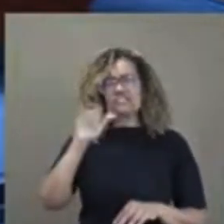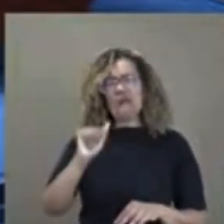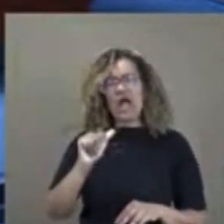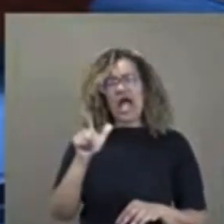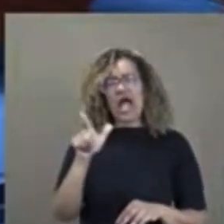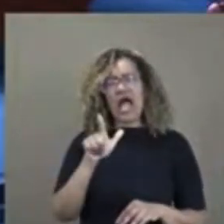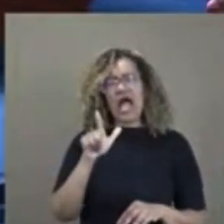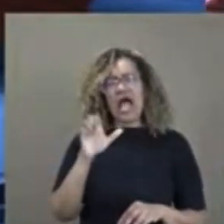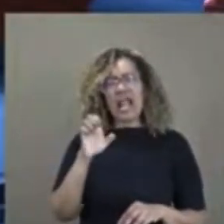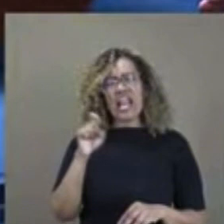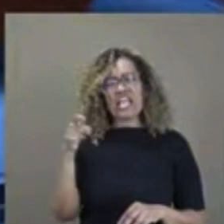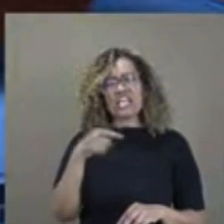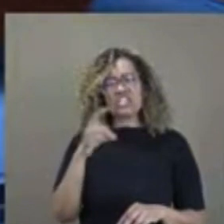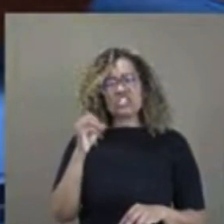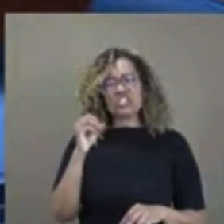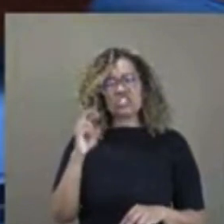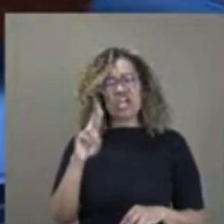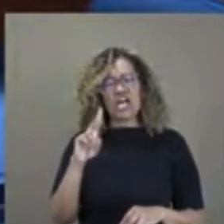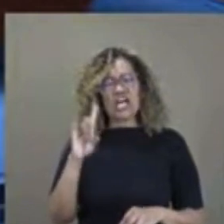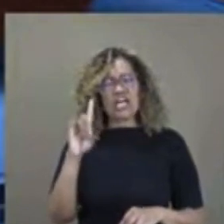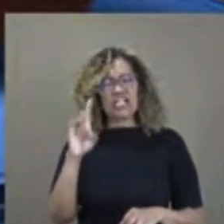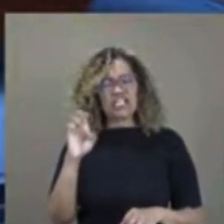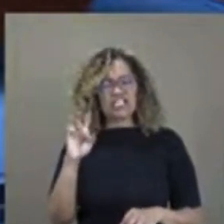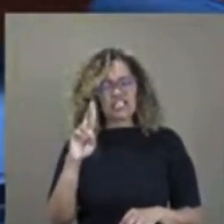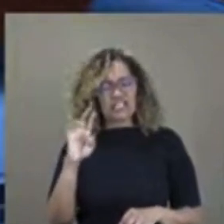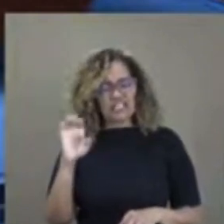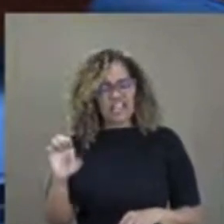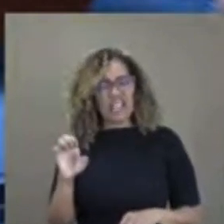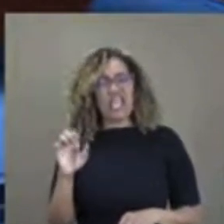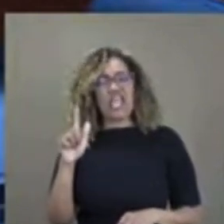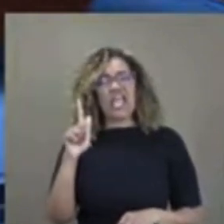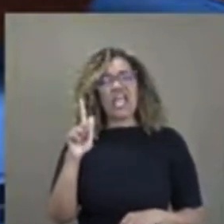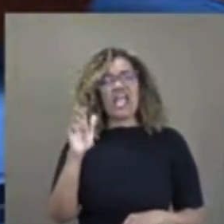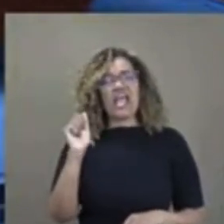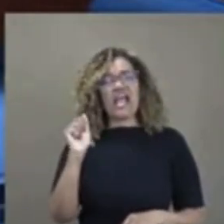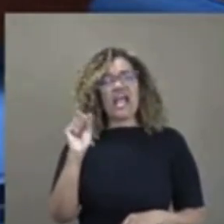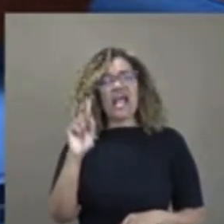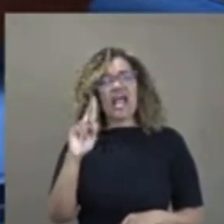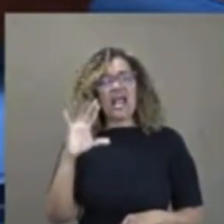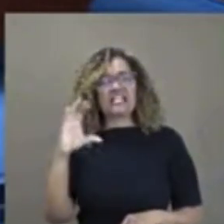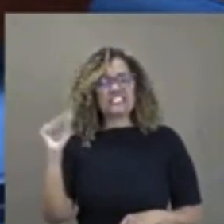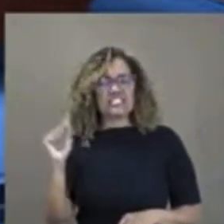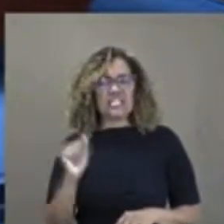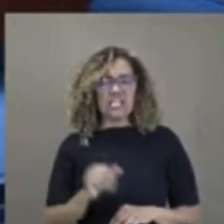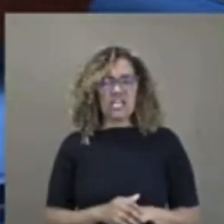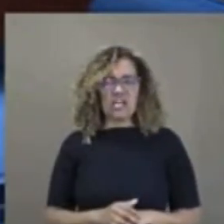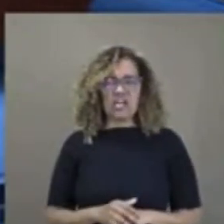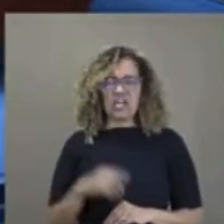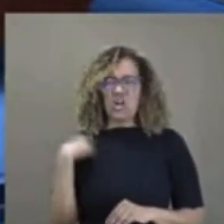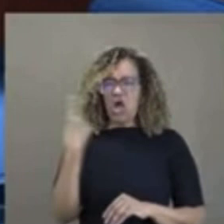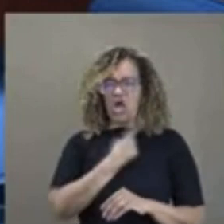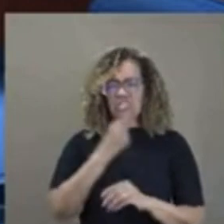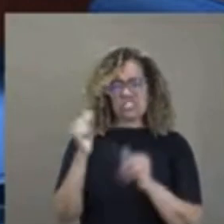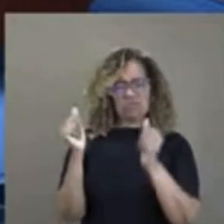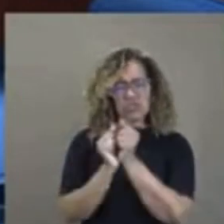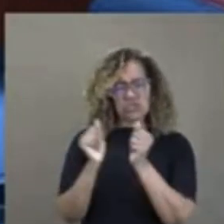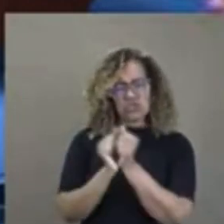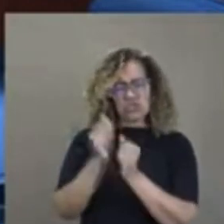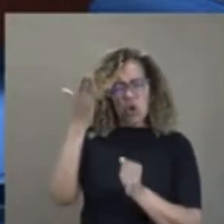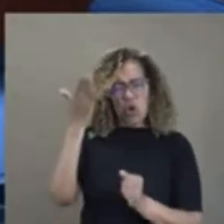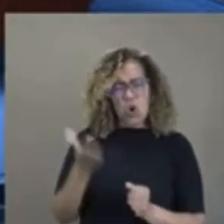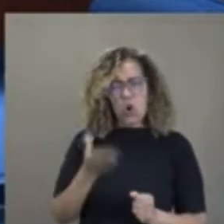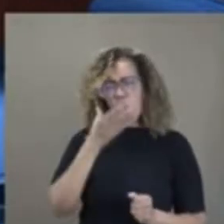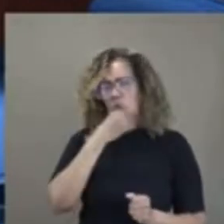O senhor não está só. E não estou falando por mim, pelo Magno e pelo Girão, não. O Brasil está com o senhor. Sabe a